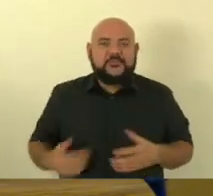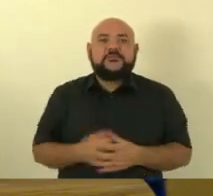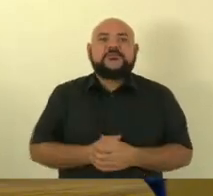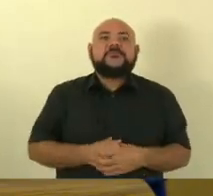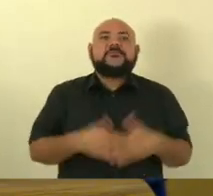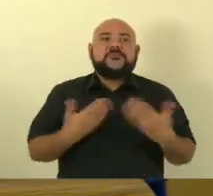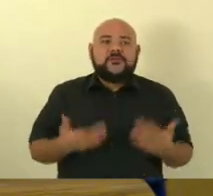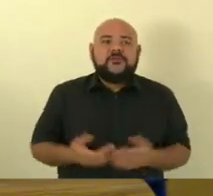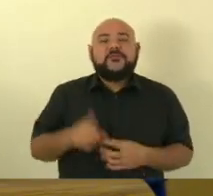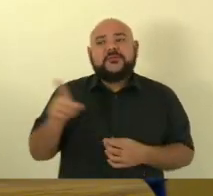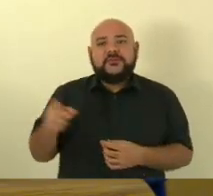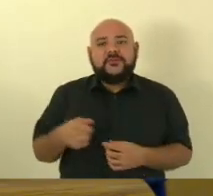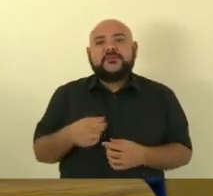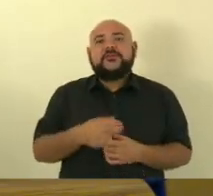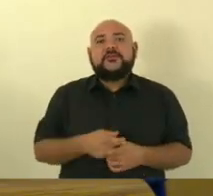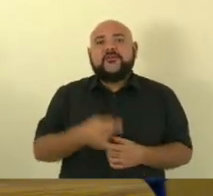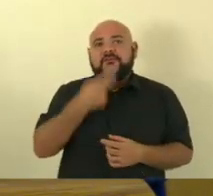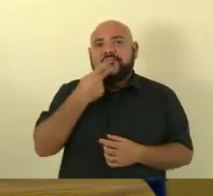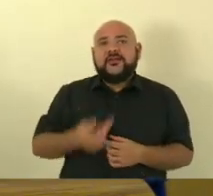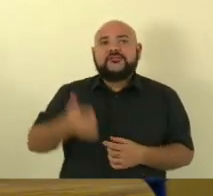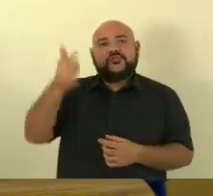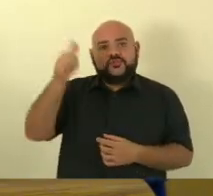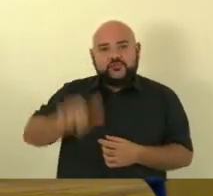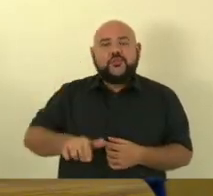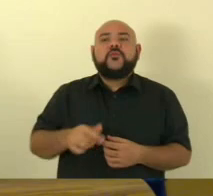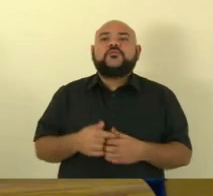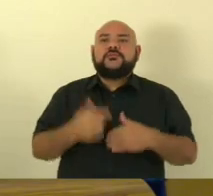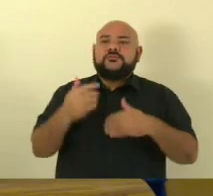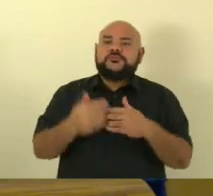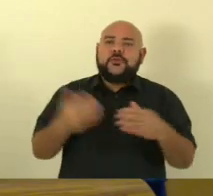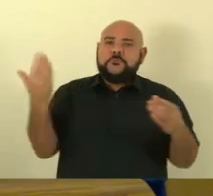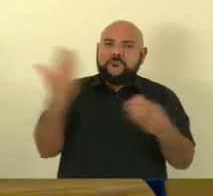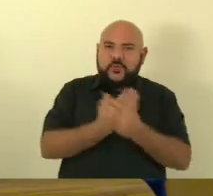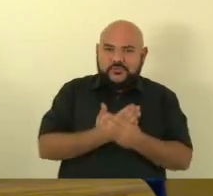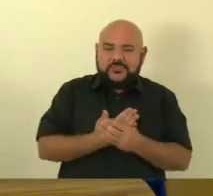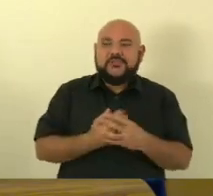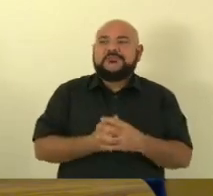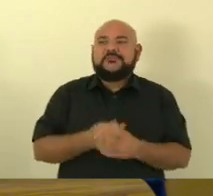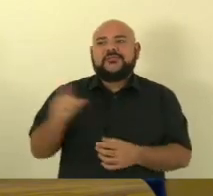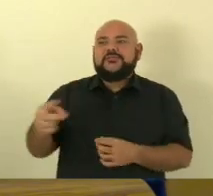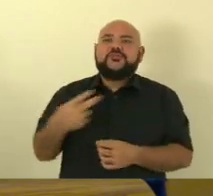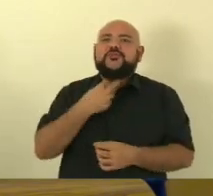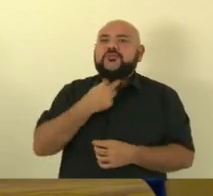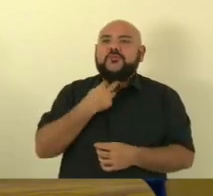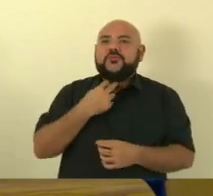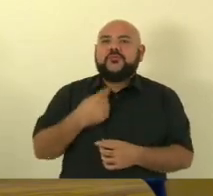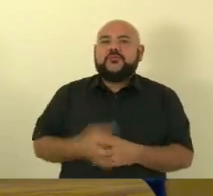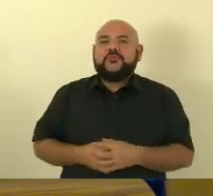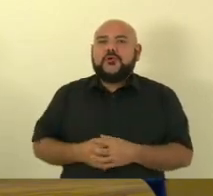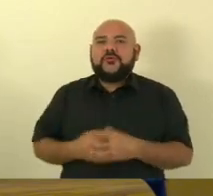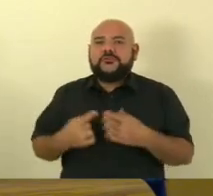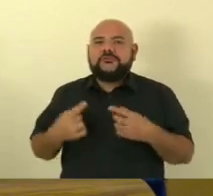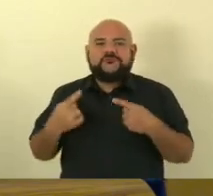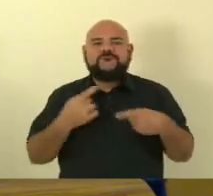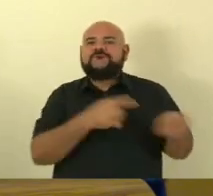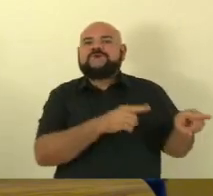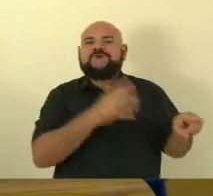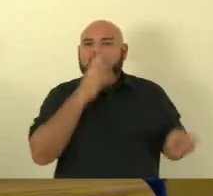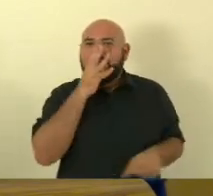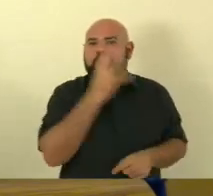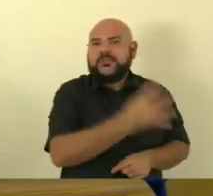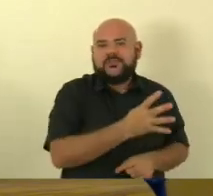essa porque ele não pode acusar nenhuma pessoa muito menos o presidente Jair Messias Bolsonaro